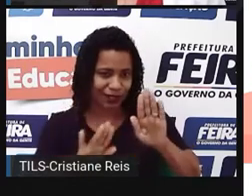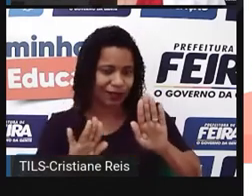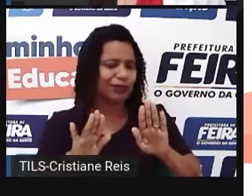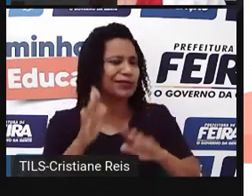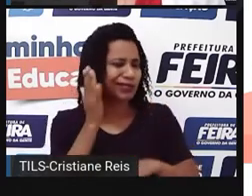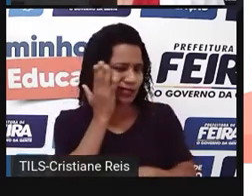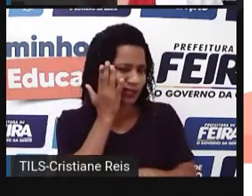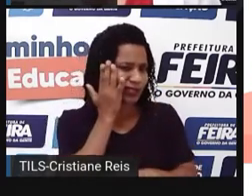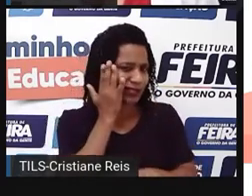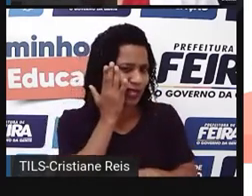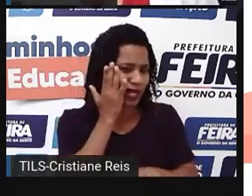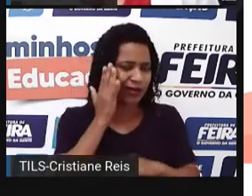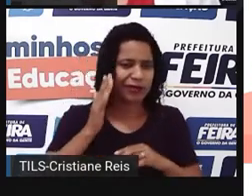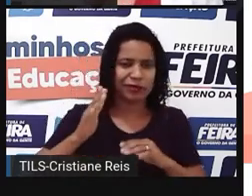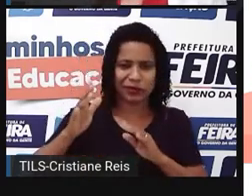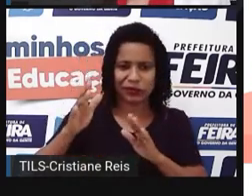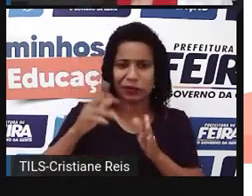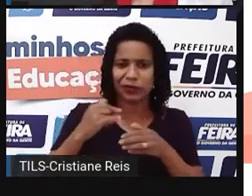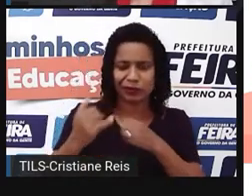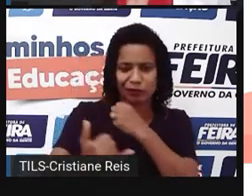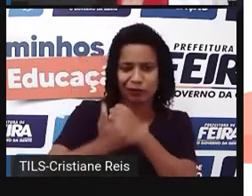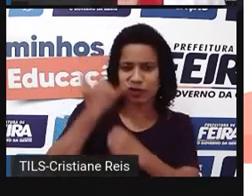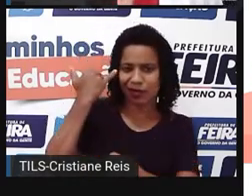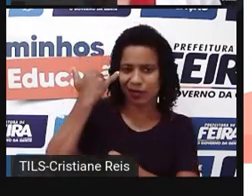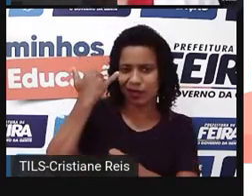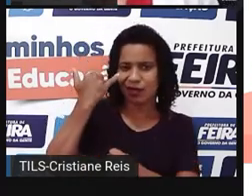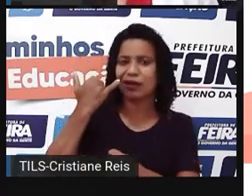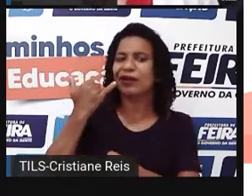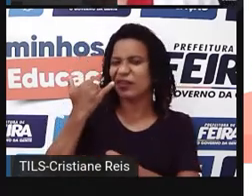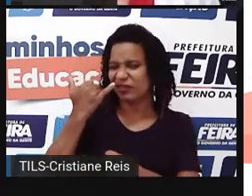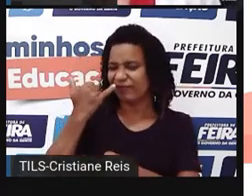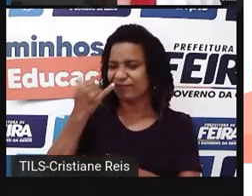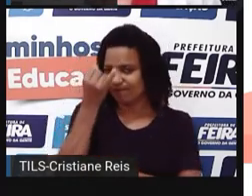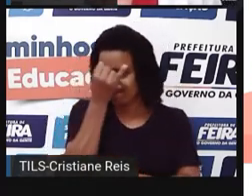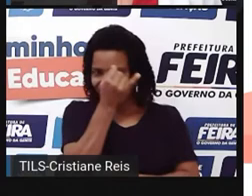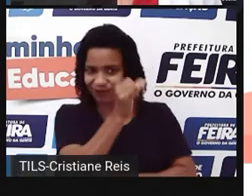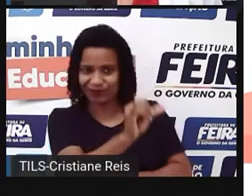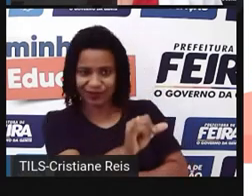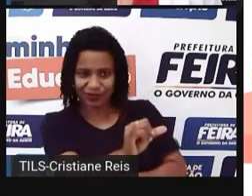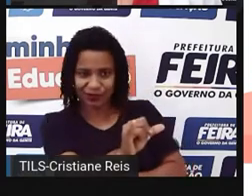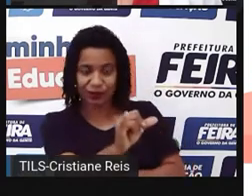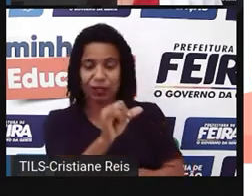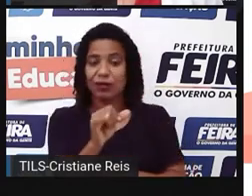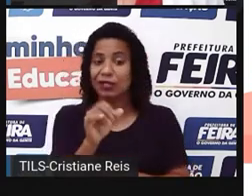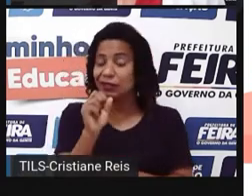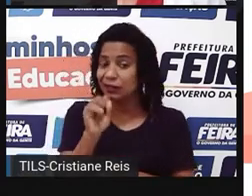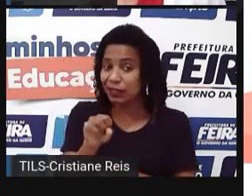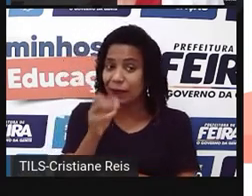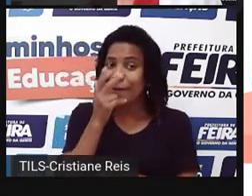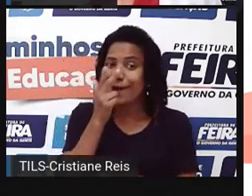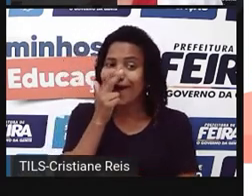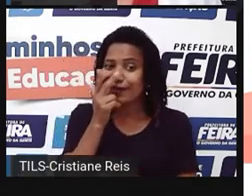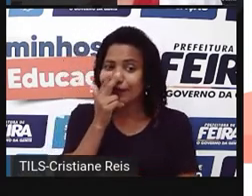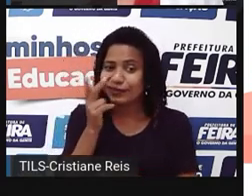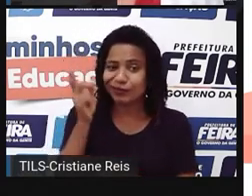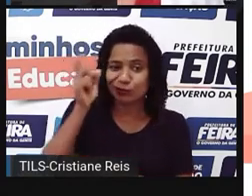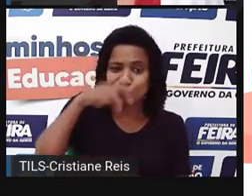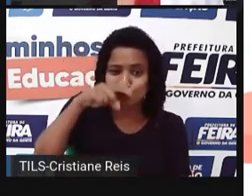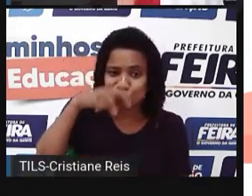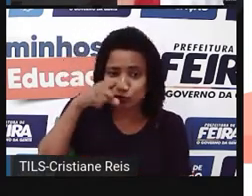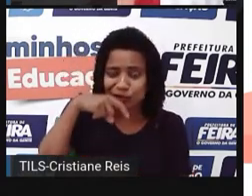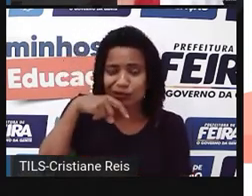algo parece bom demais para ser verdade, provavelmente é. Então, neste caso aí, qual a opção correta?